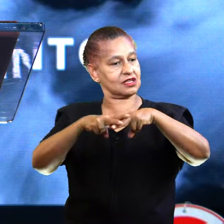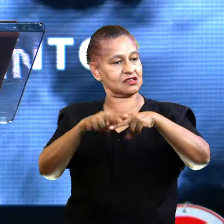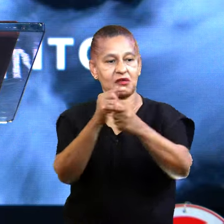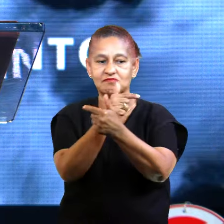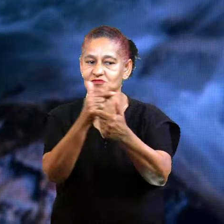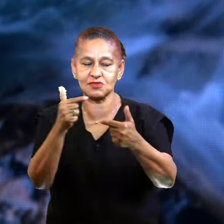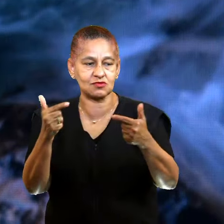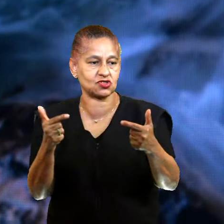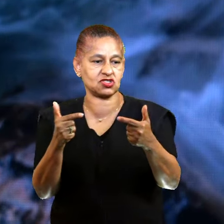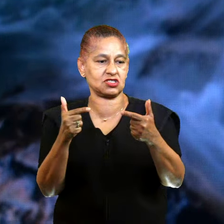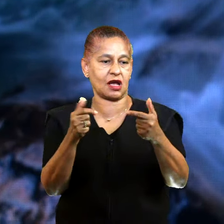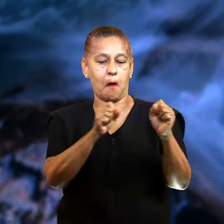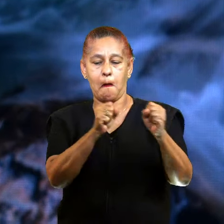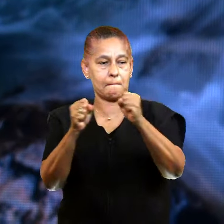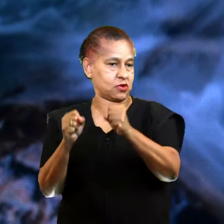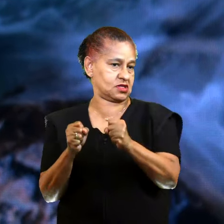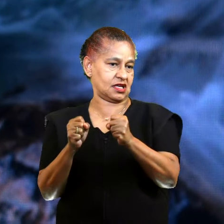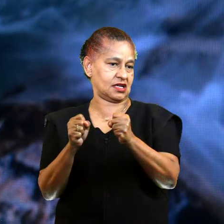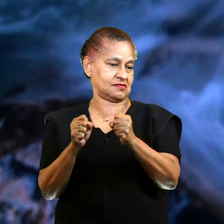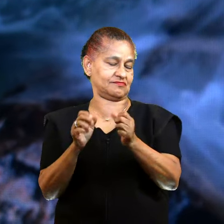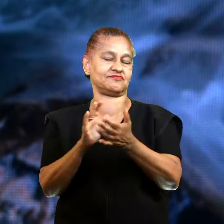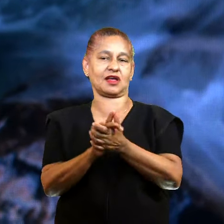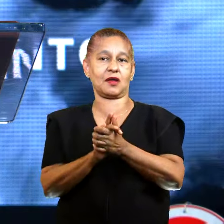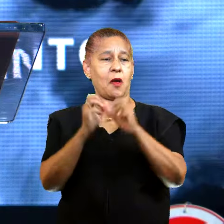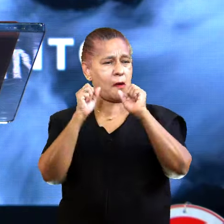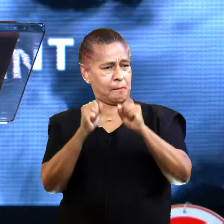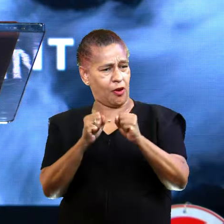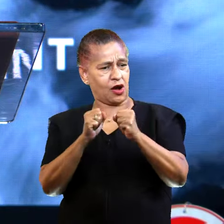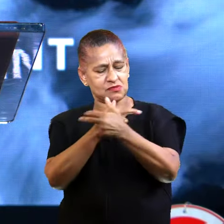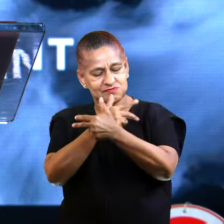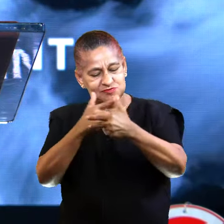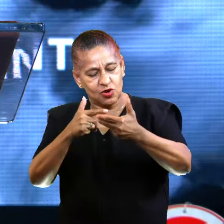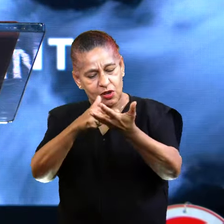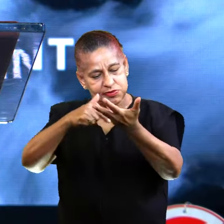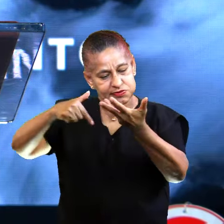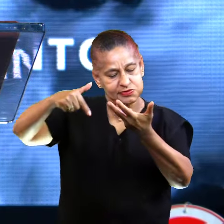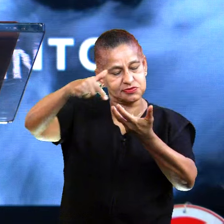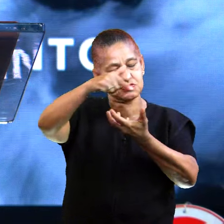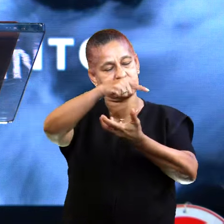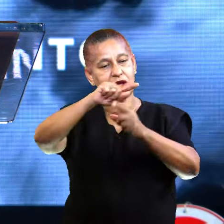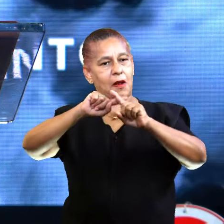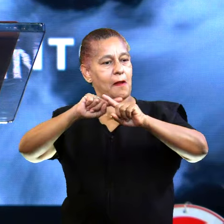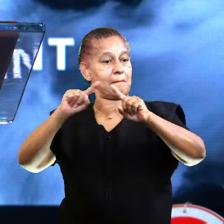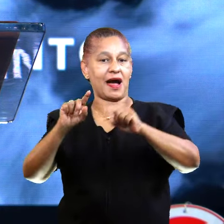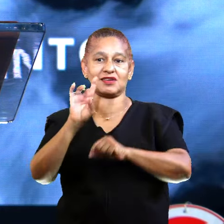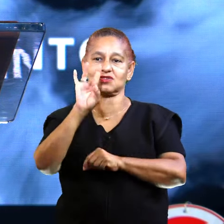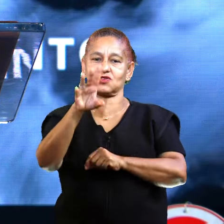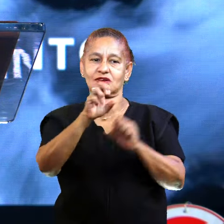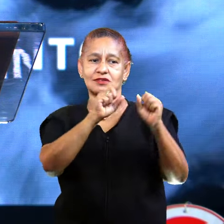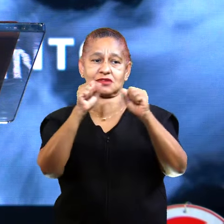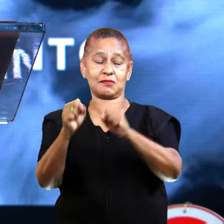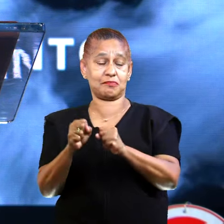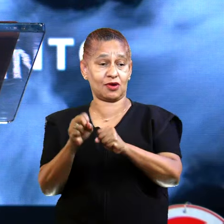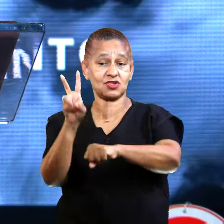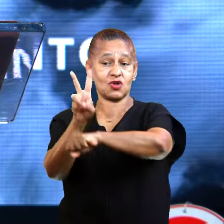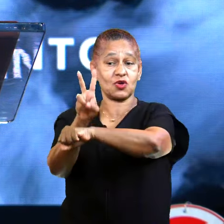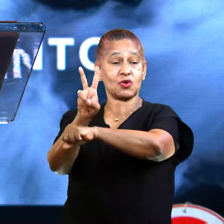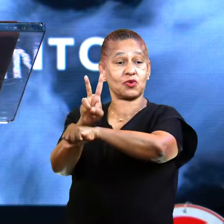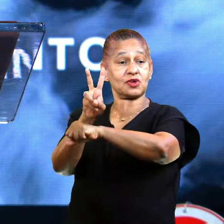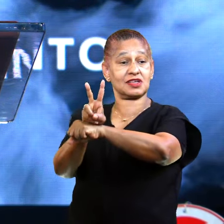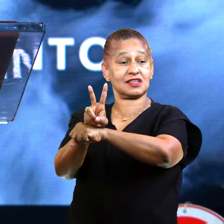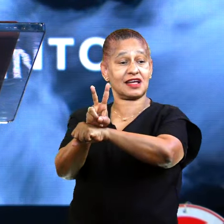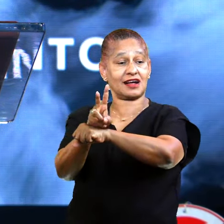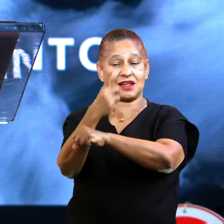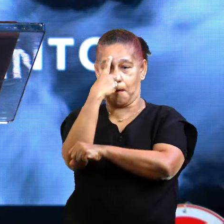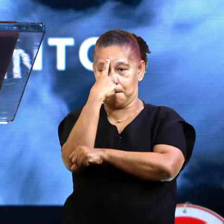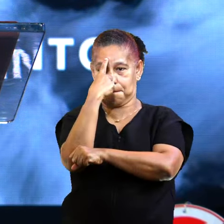ela é uma benção, ela pode ter todos os recursos, mas só quem pode tratar da violência e da agressividade do